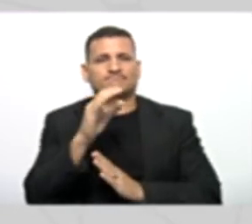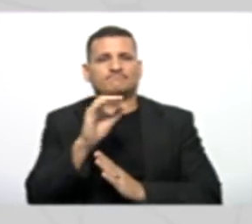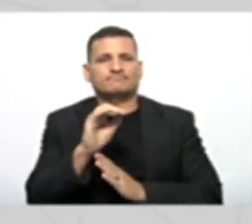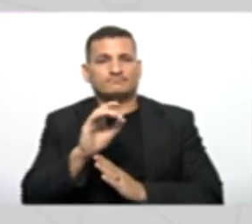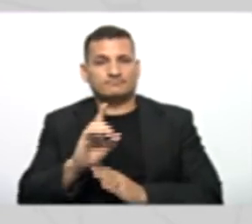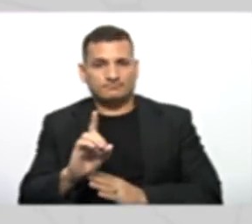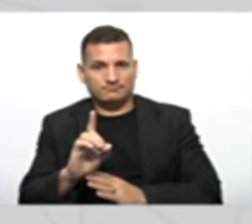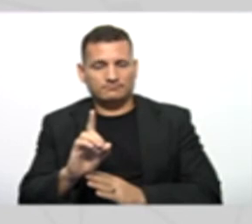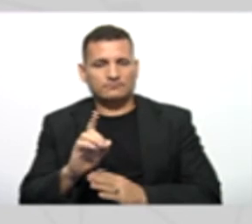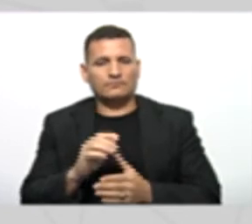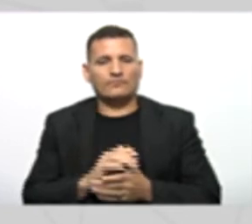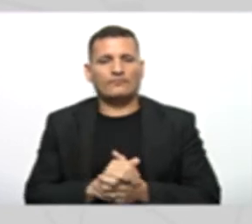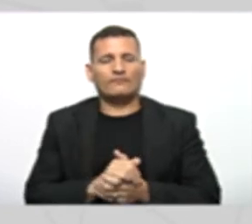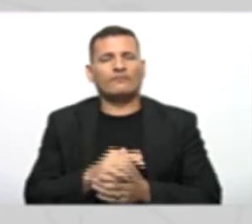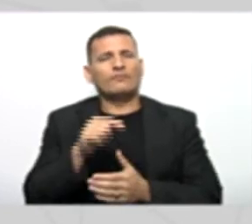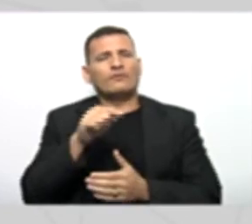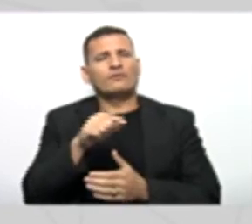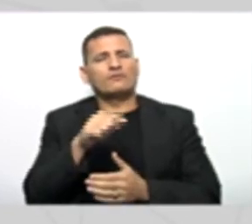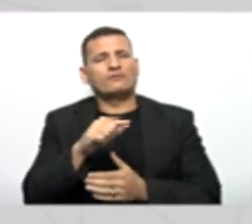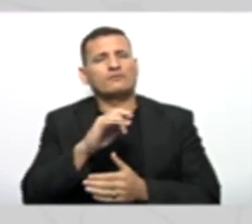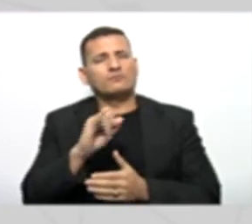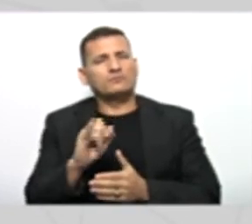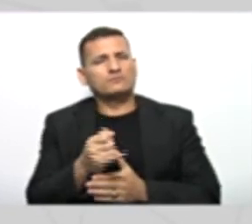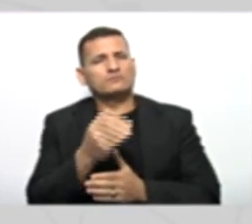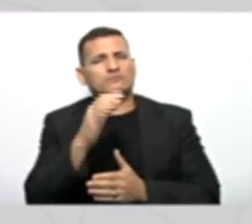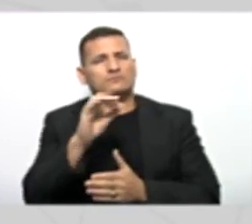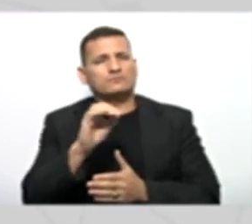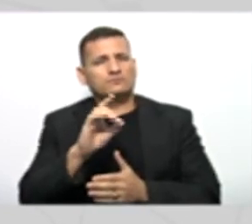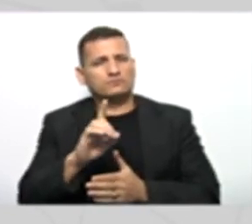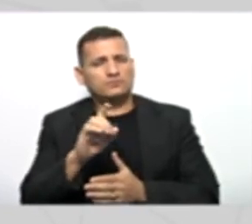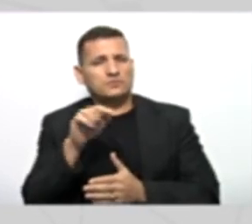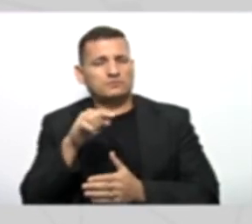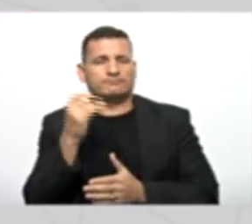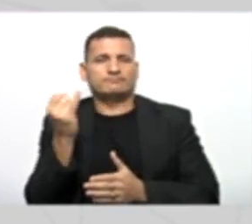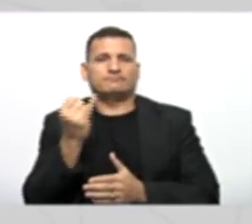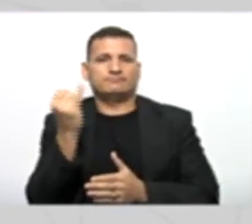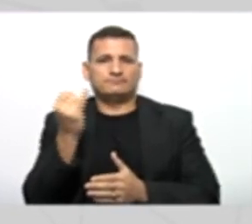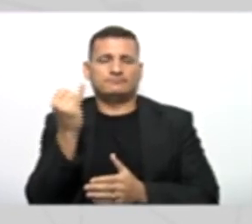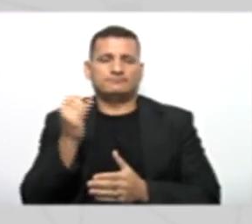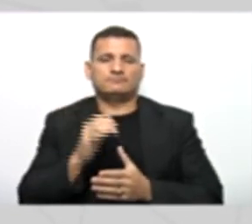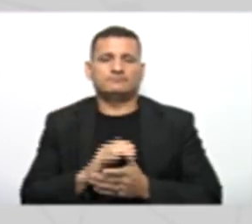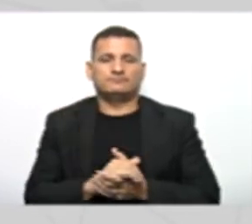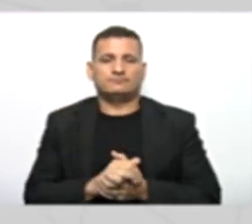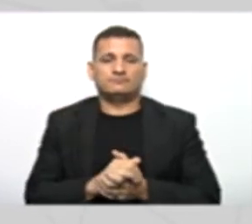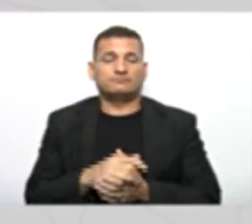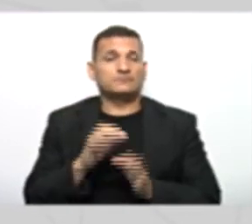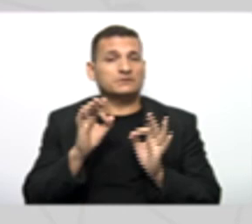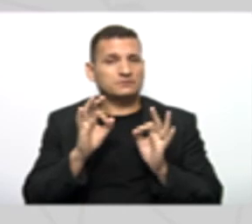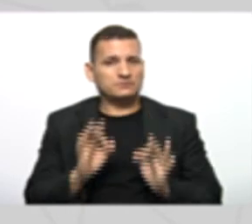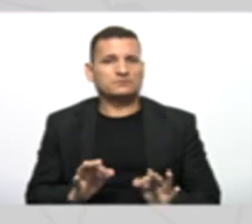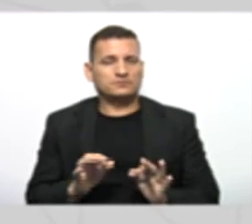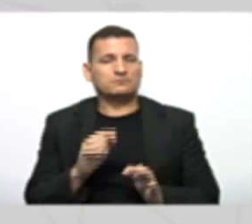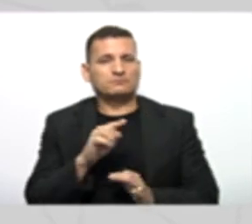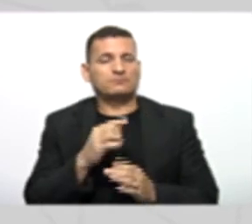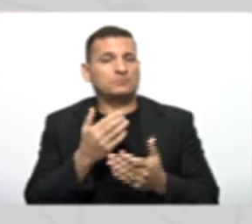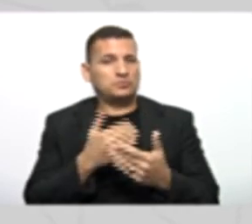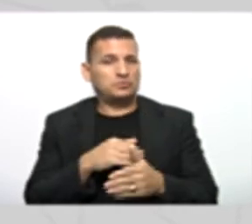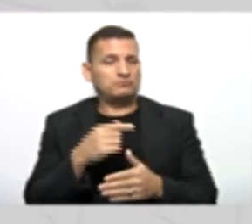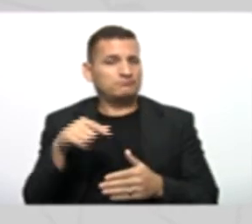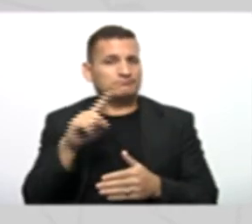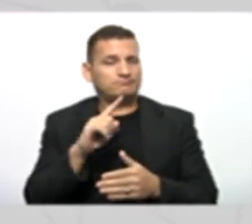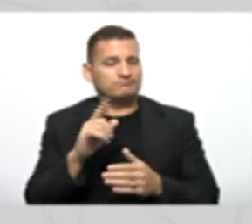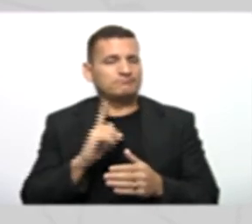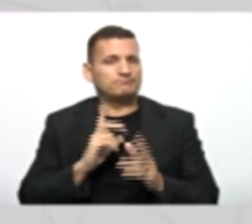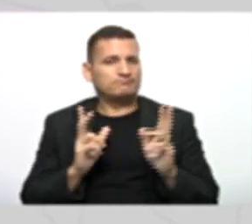Essa expressão Reutilização de código Está ressaltada Porque ela é importante Tá ok Com certeza Essa questão Vai estar lá Na prova de vocês